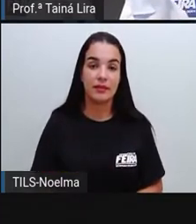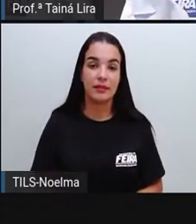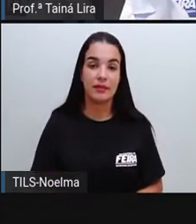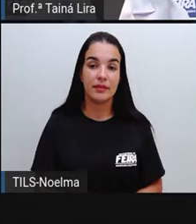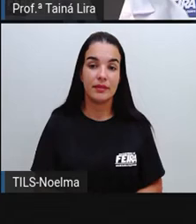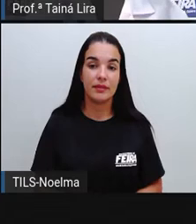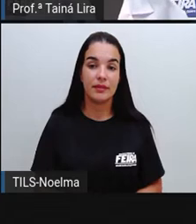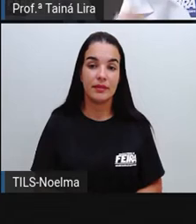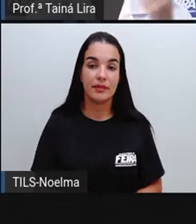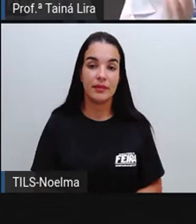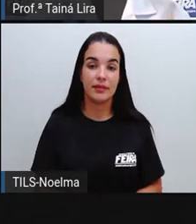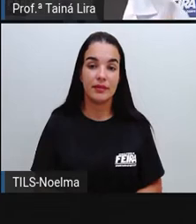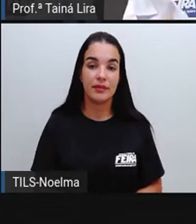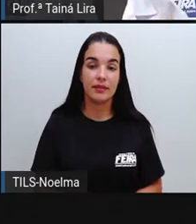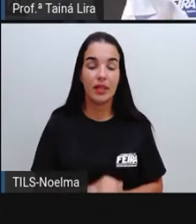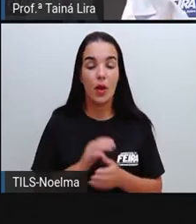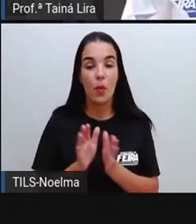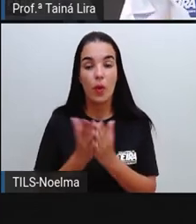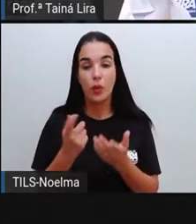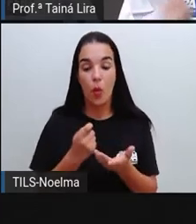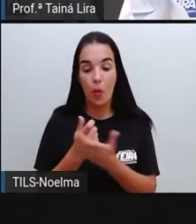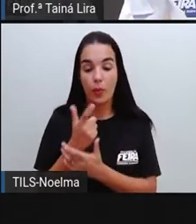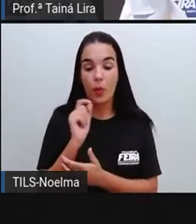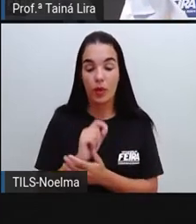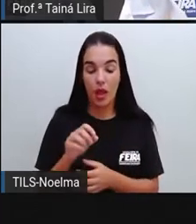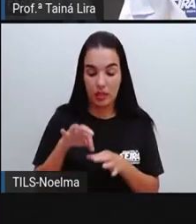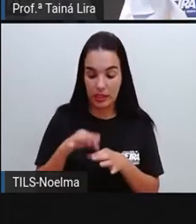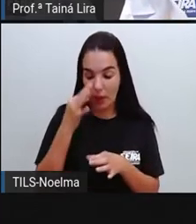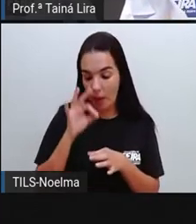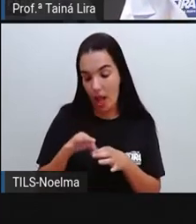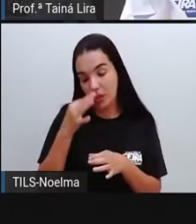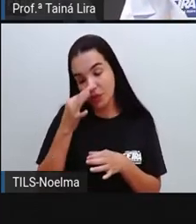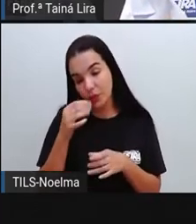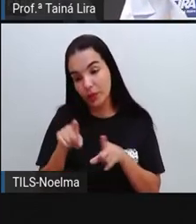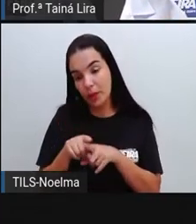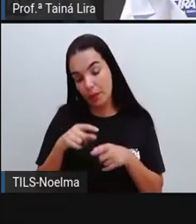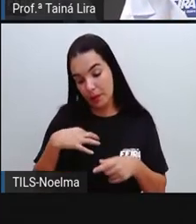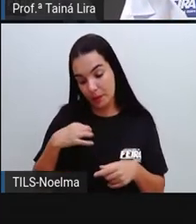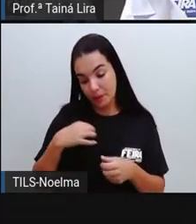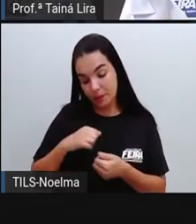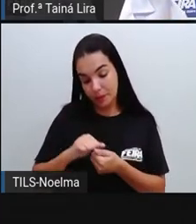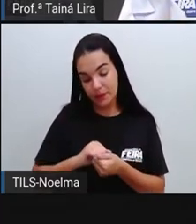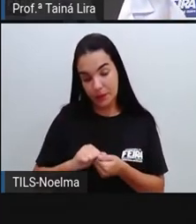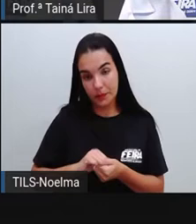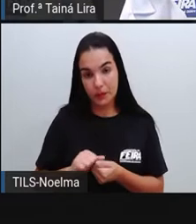né? Quando comprou o salgadinho e o sabão em pó, tá bom?